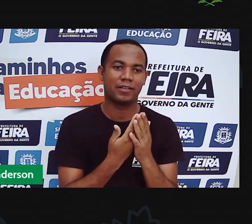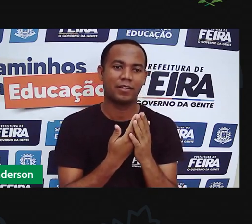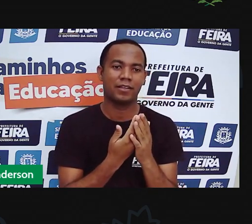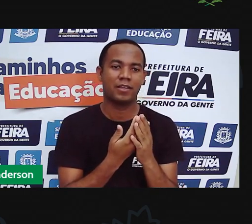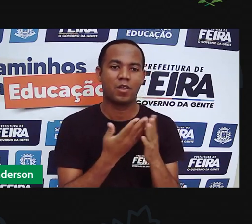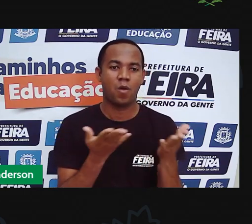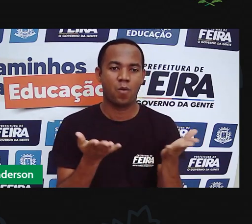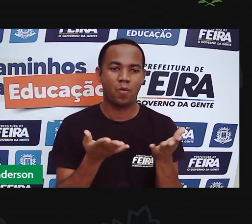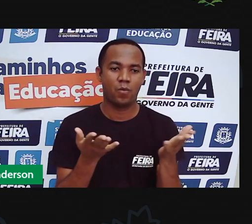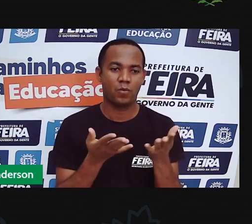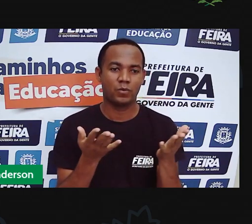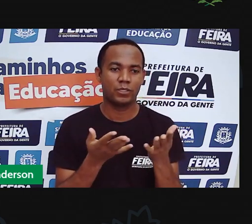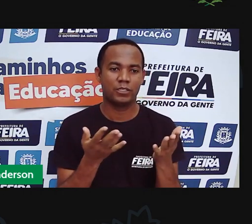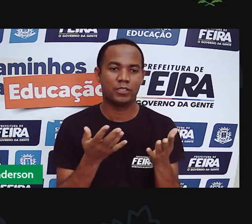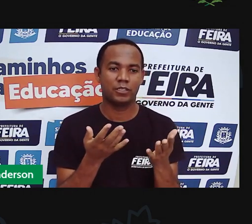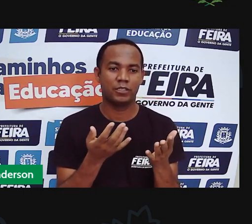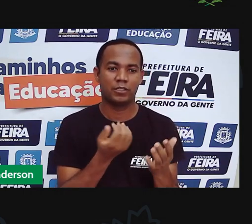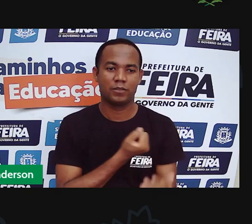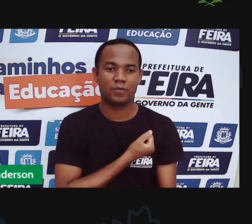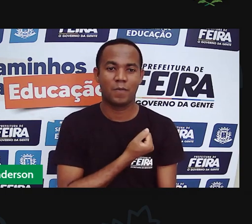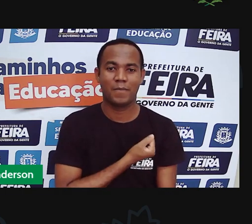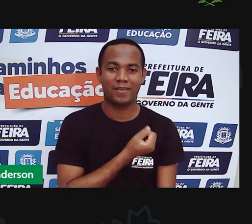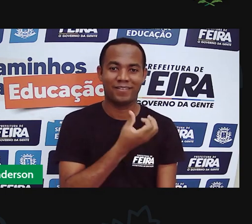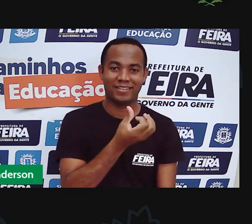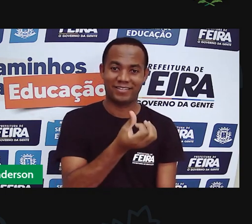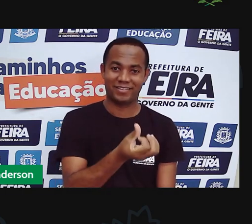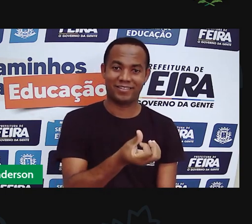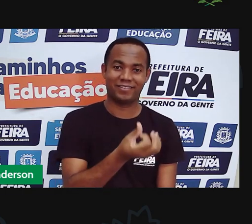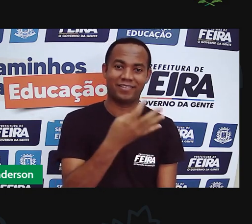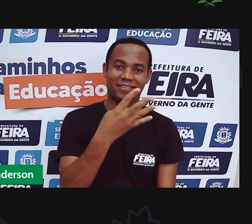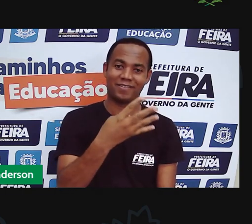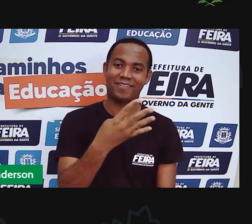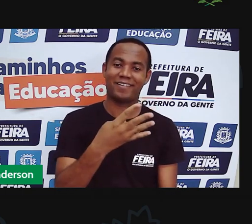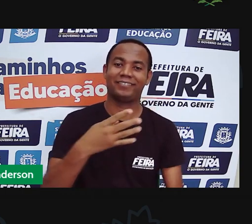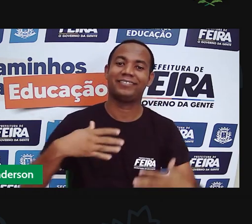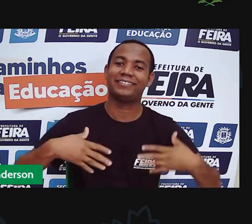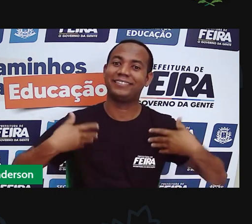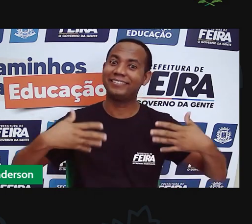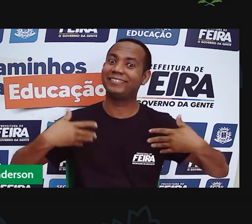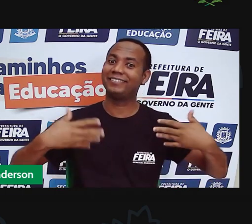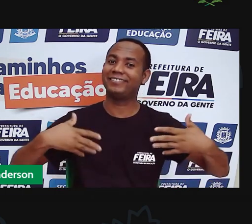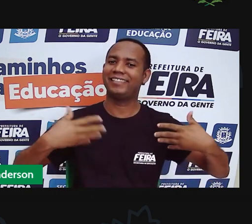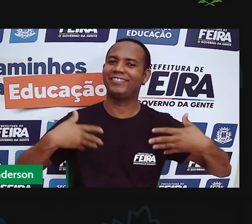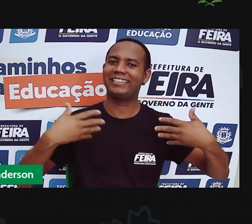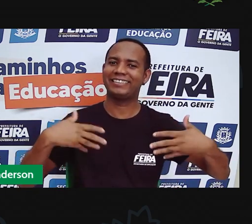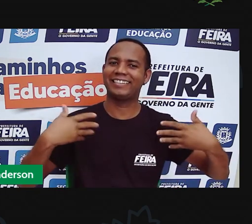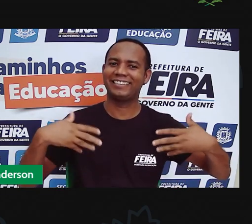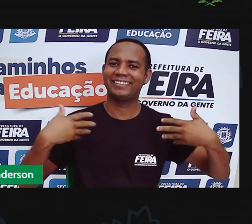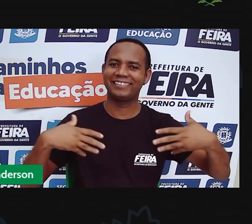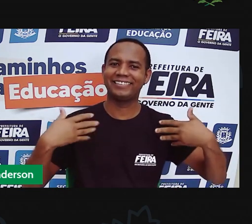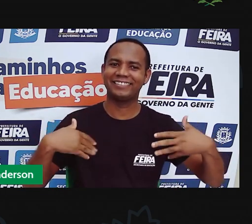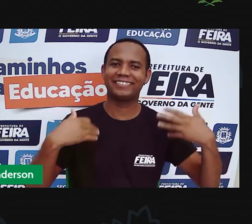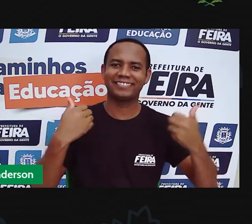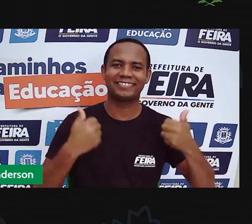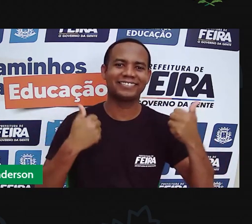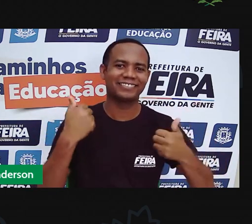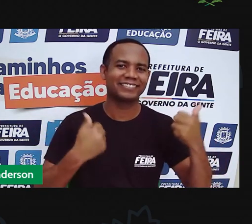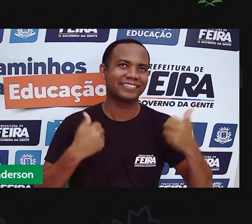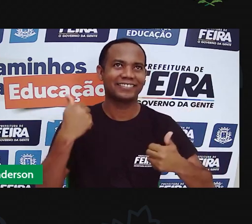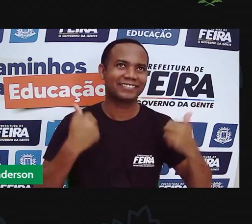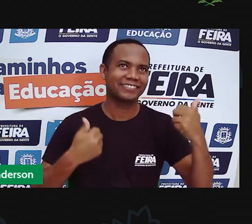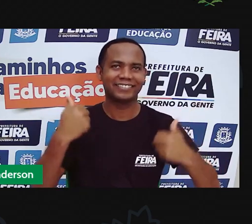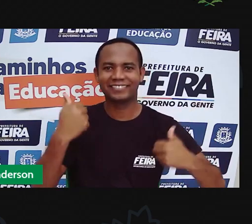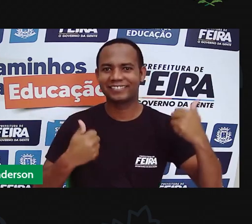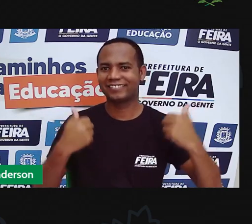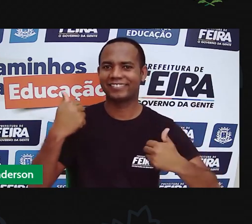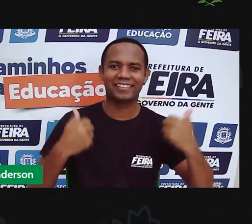Ciências humanas. E aí, Anderson? Cadê a empolgação, animação? Uh! Todo mundo animado para